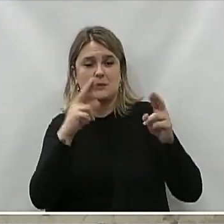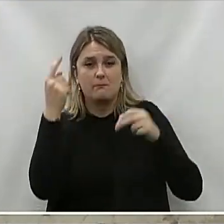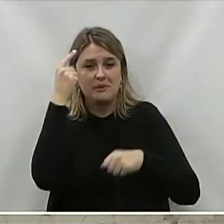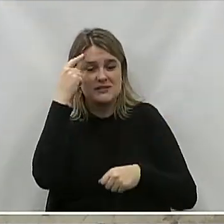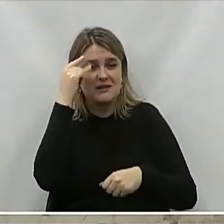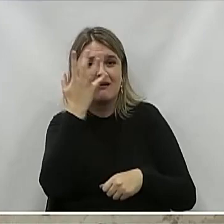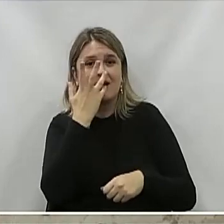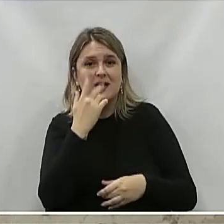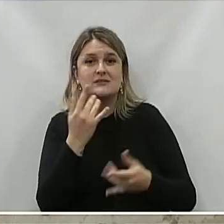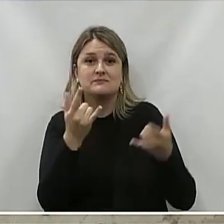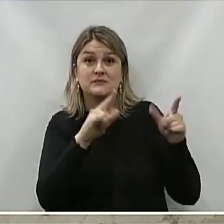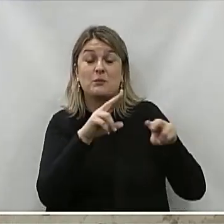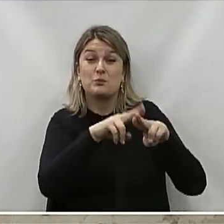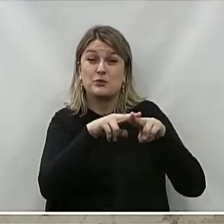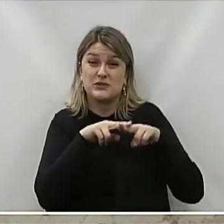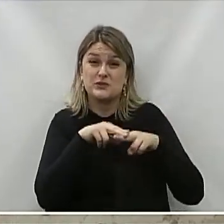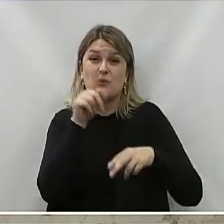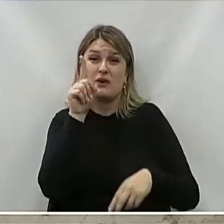casa Para